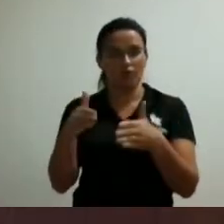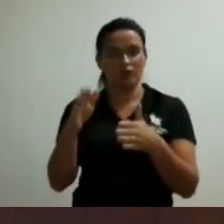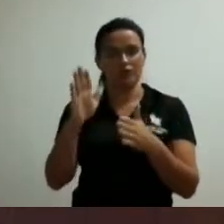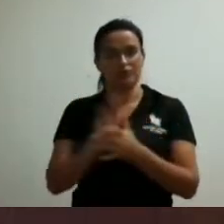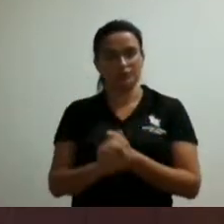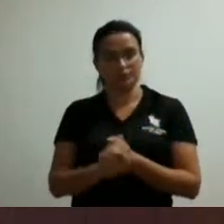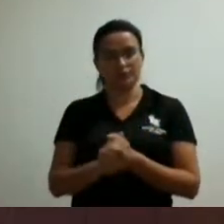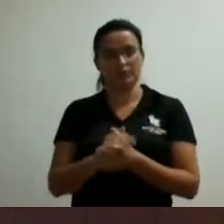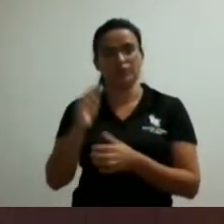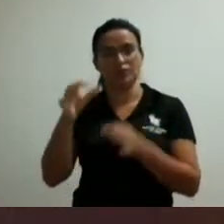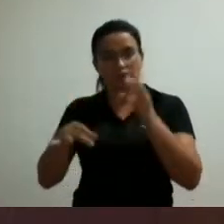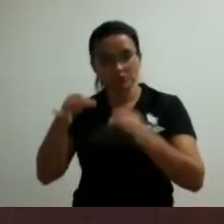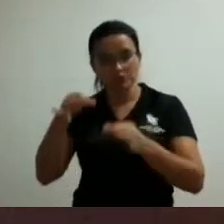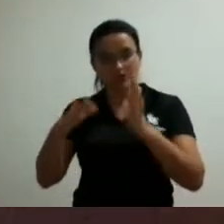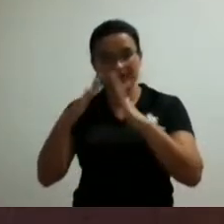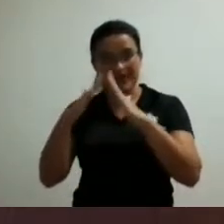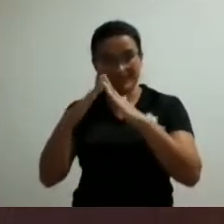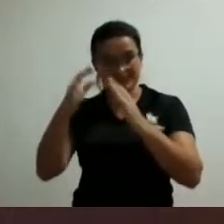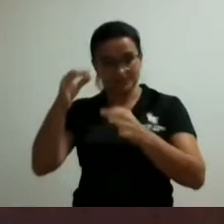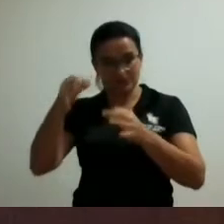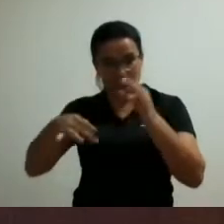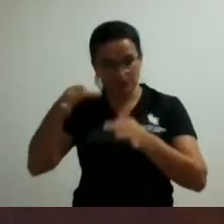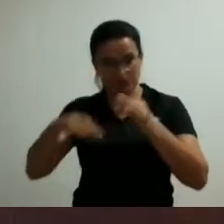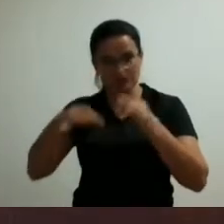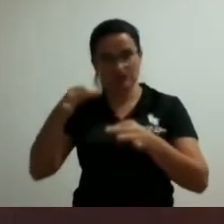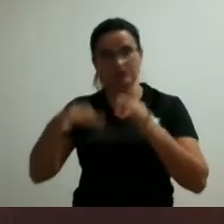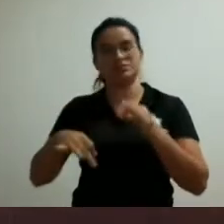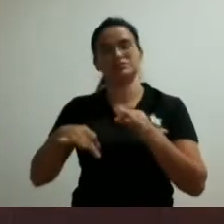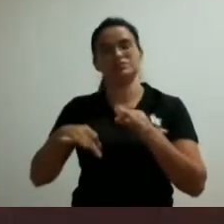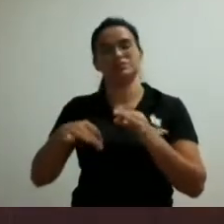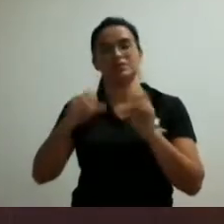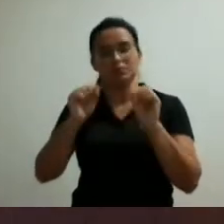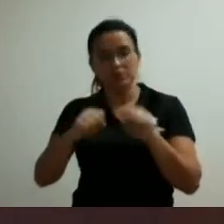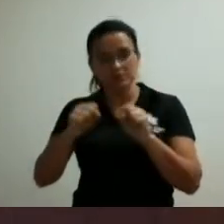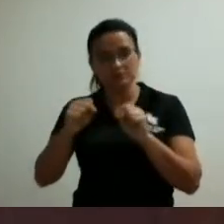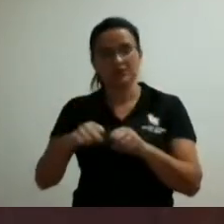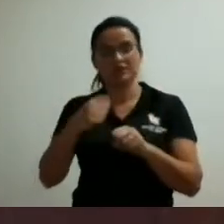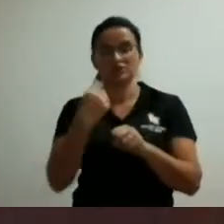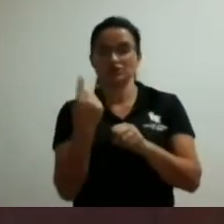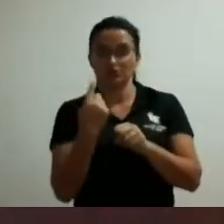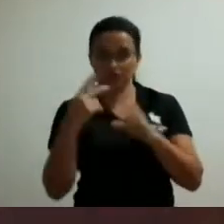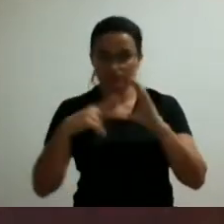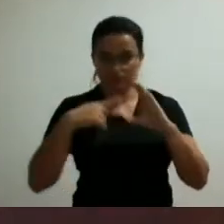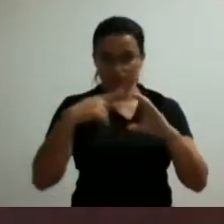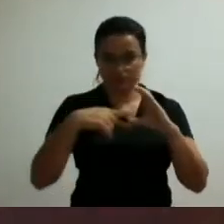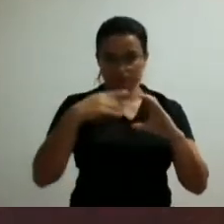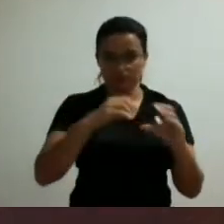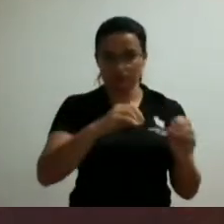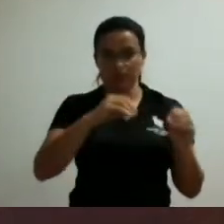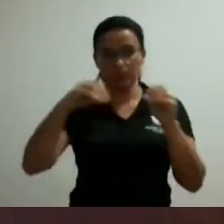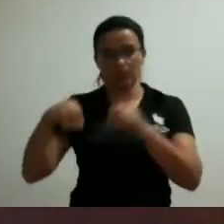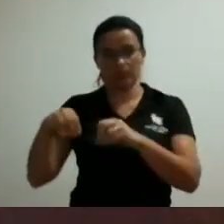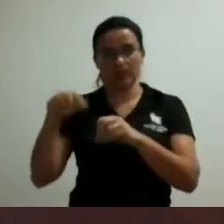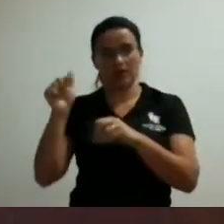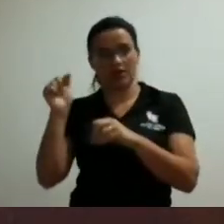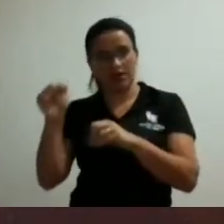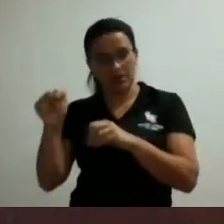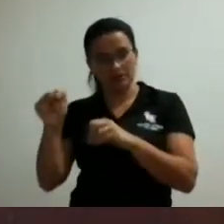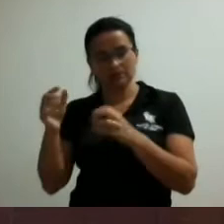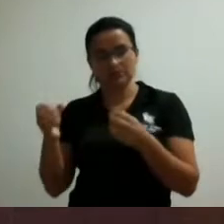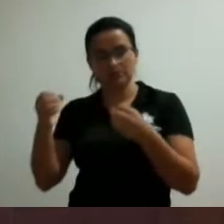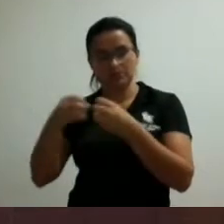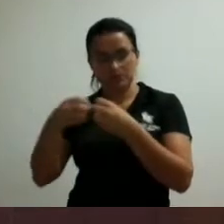da Câmara Municipal lá para do fórum né para o prédio novo lá próximo à Prefeitura